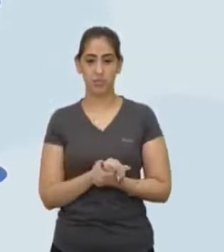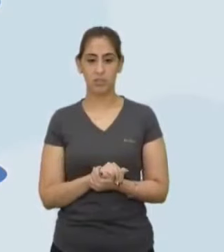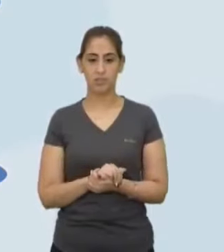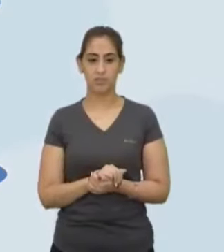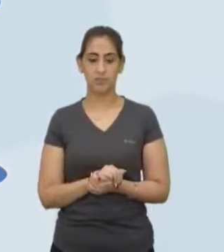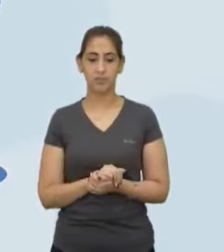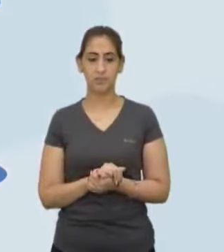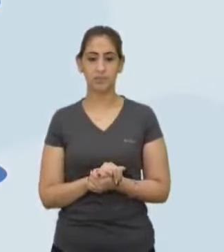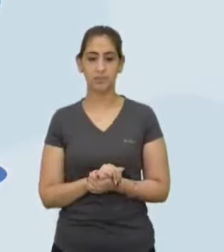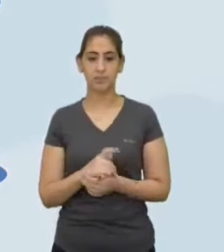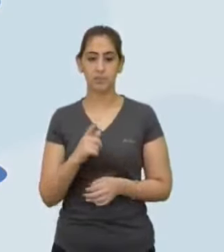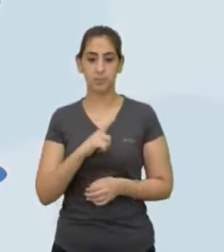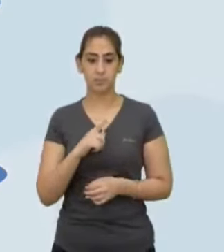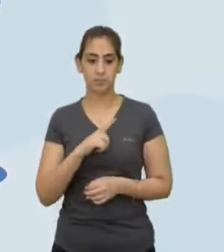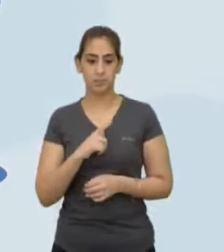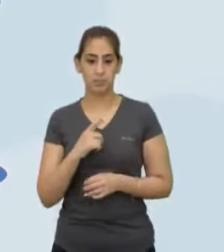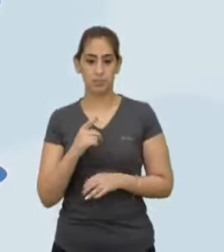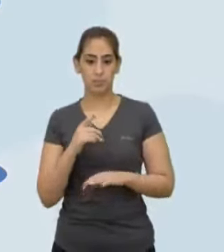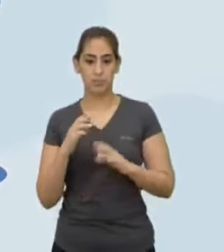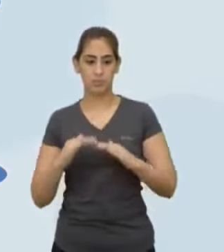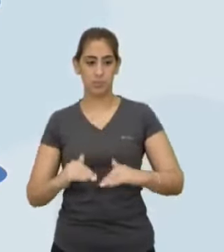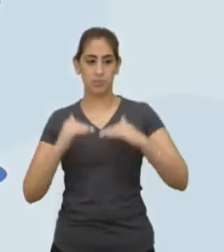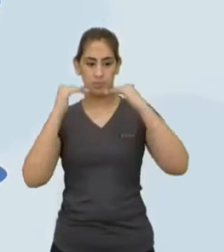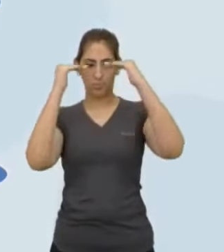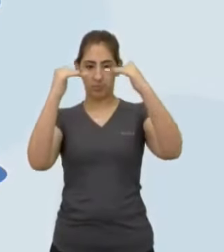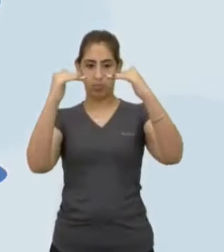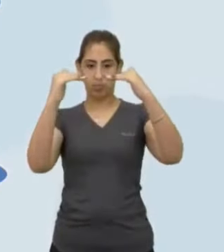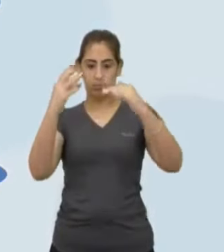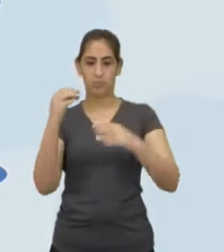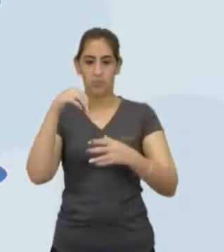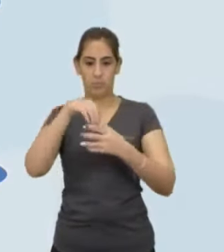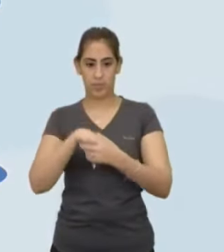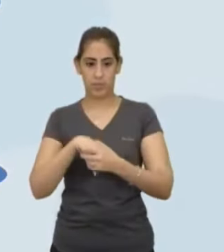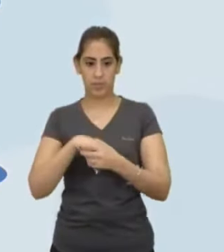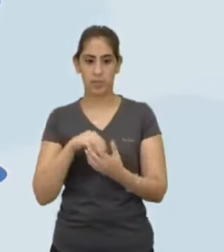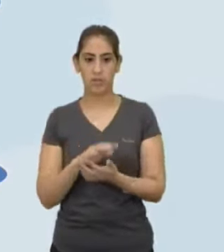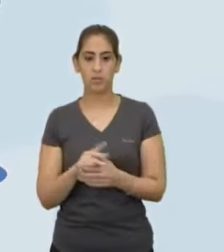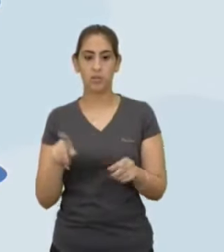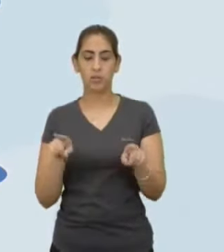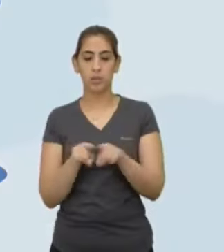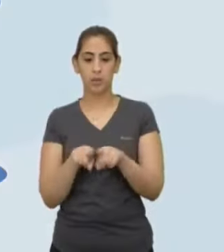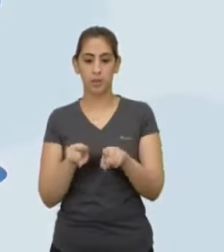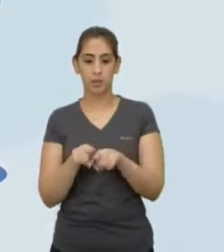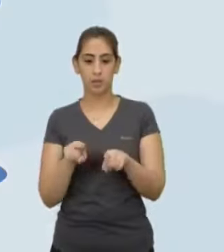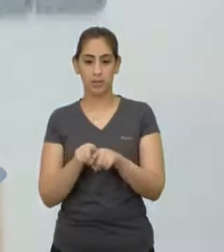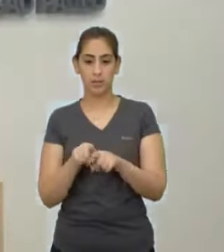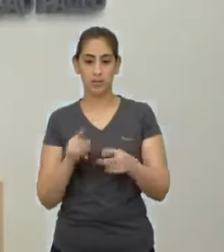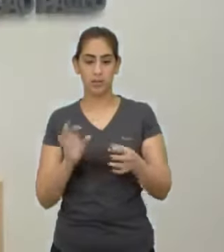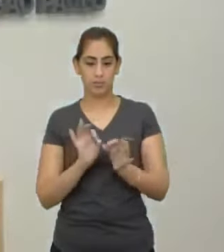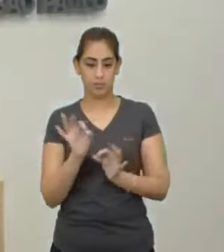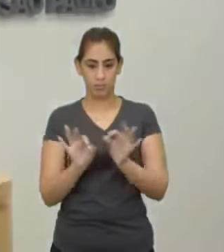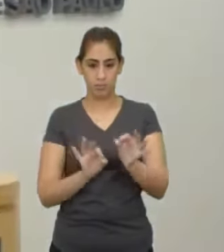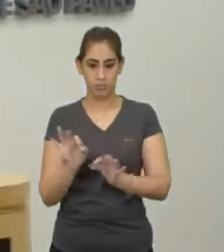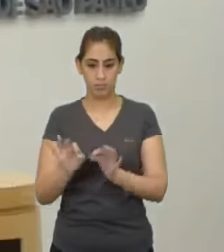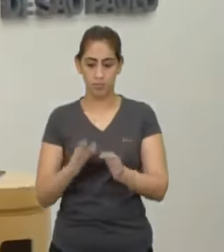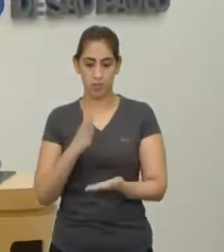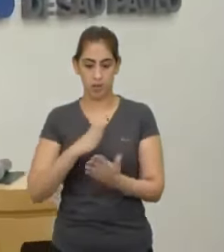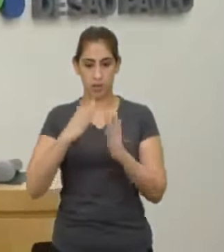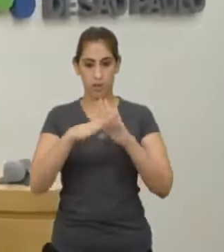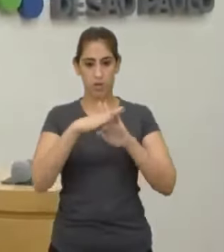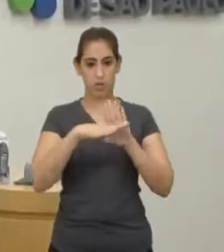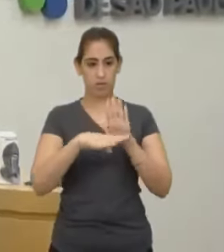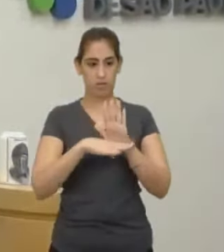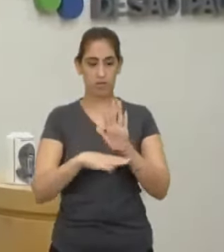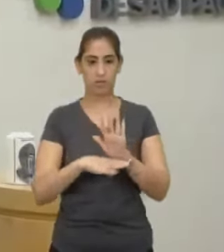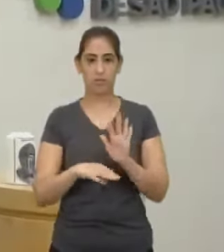soberania no plano externo E, internamente, a manutenção da ordem Volta para mim, Tom Deixa eu dar